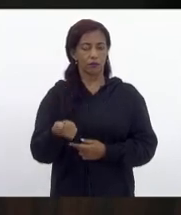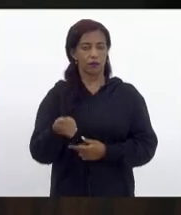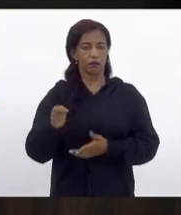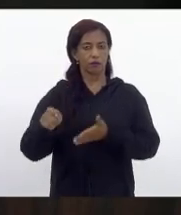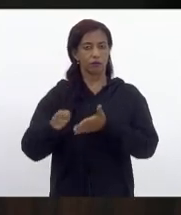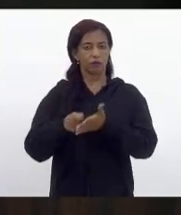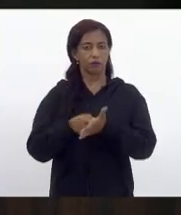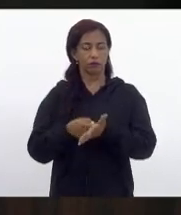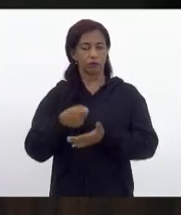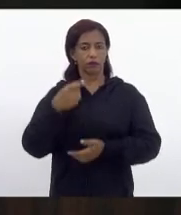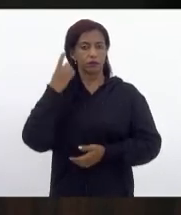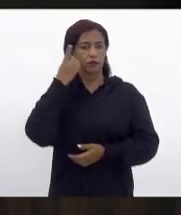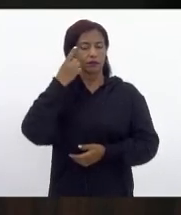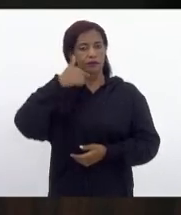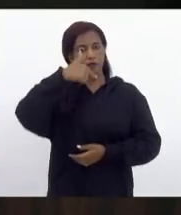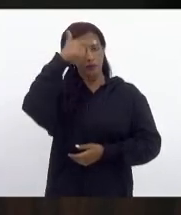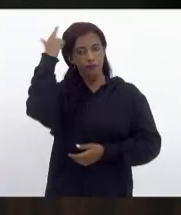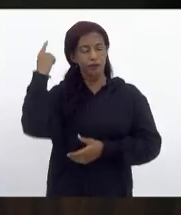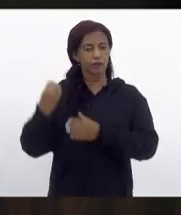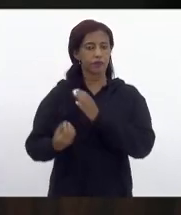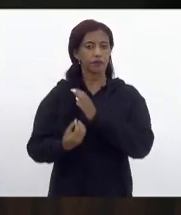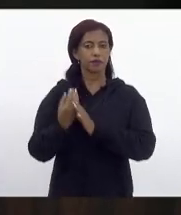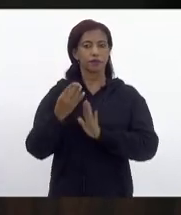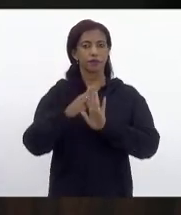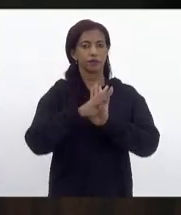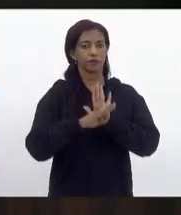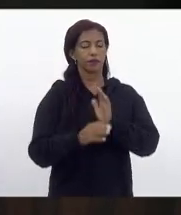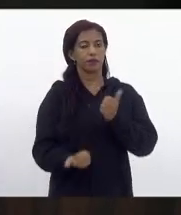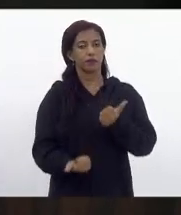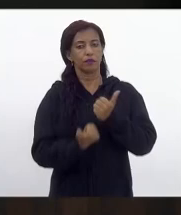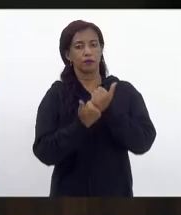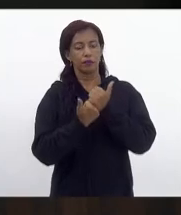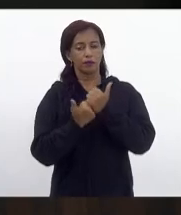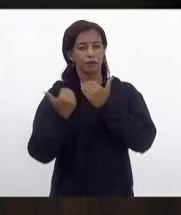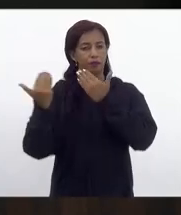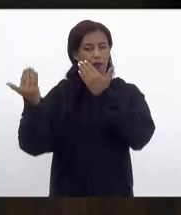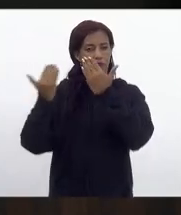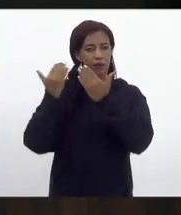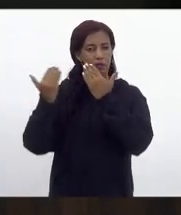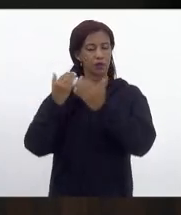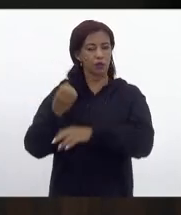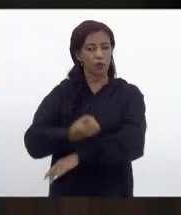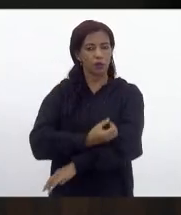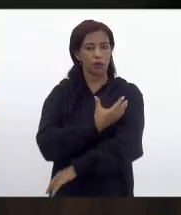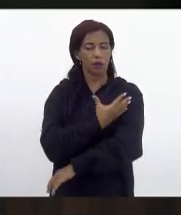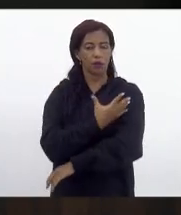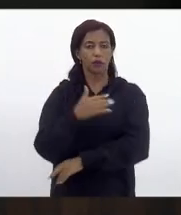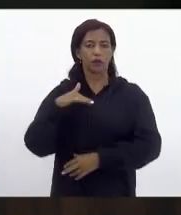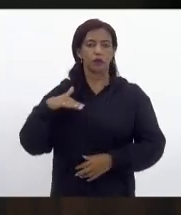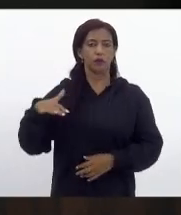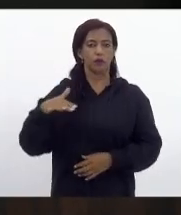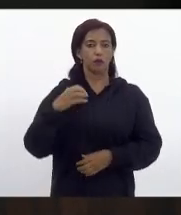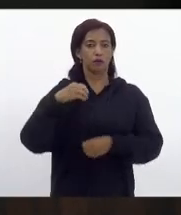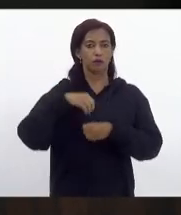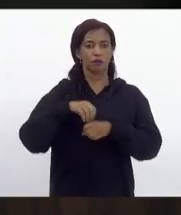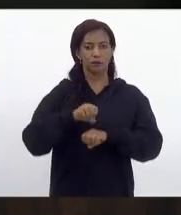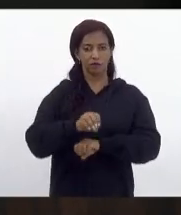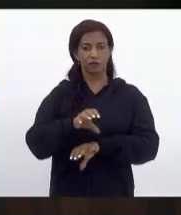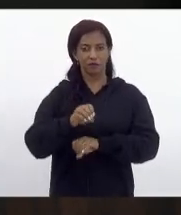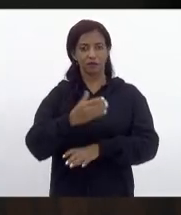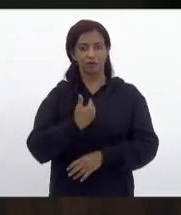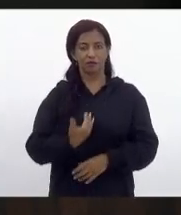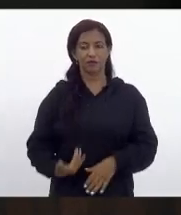autoria do deputado Luiz Paulo, que cria programa de apoio psíquico-sócio-emocional nos estabelecimentos de ensino da rede